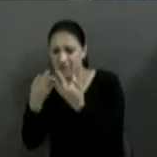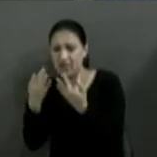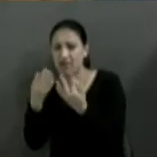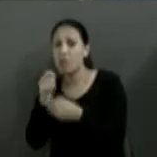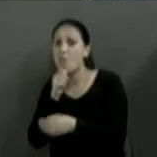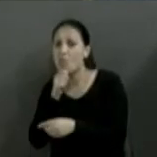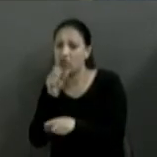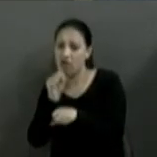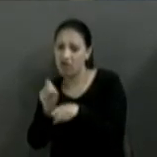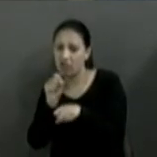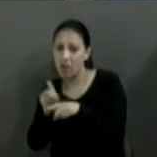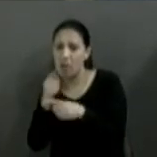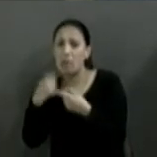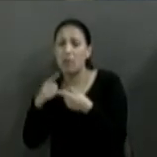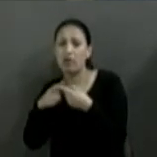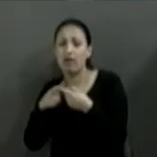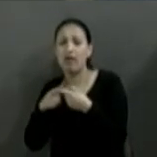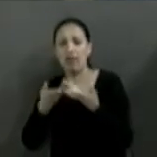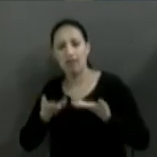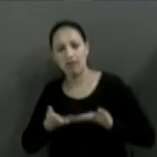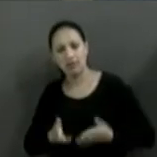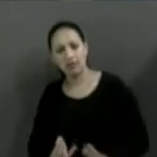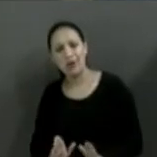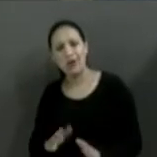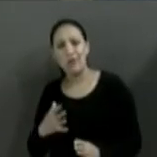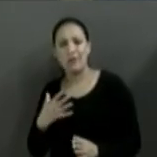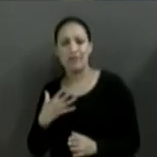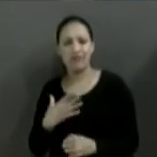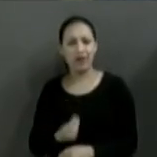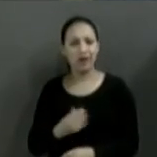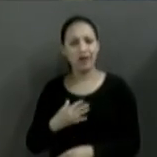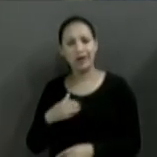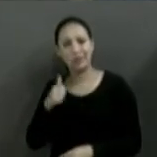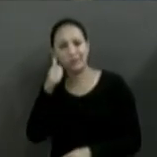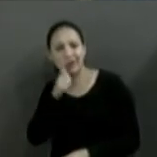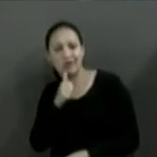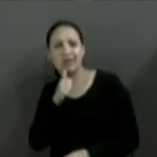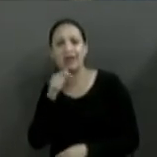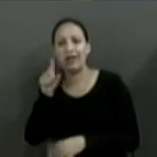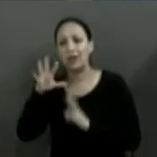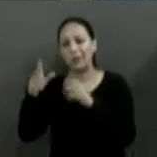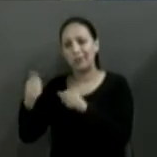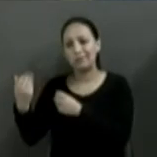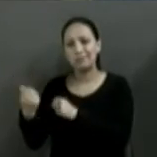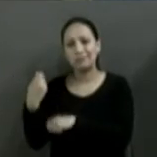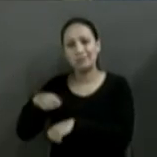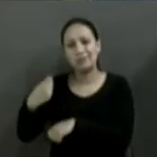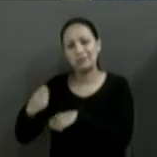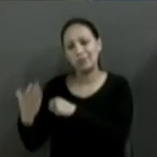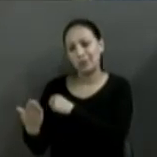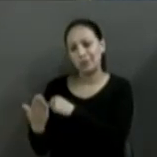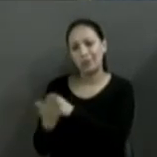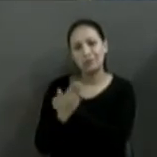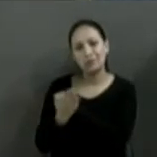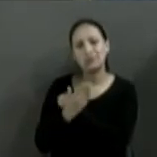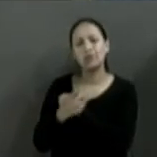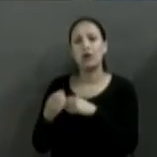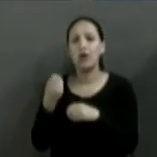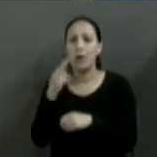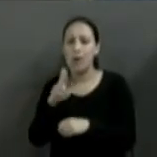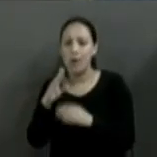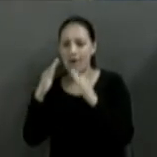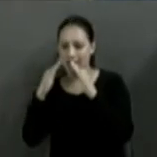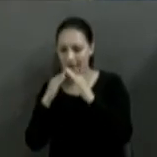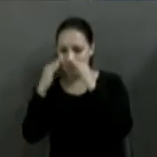Porque a família cresceu, o filho, a filha, precisou da ajuda do pai na mesma casa ou no mesmo terreno.